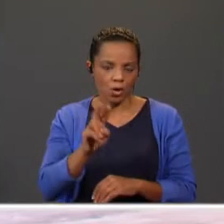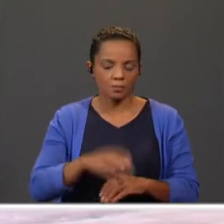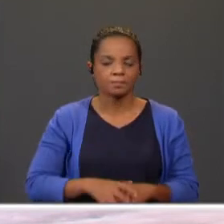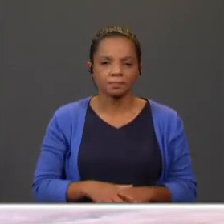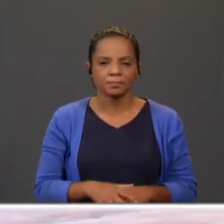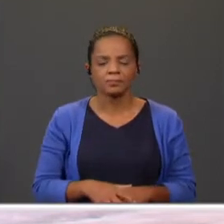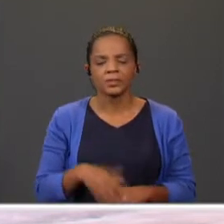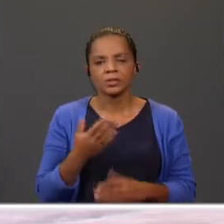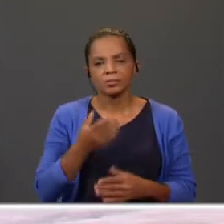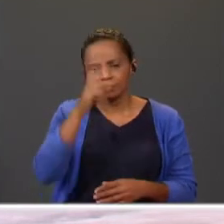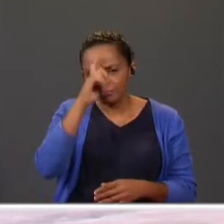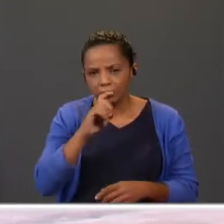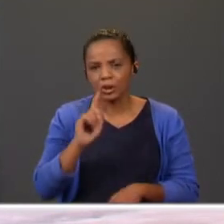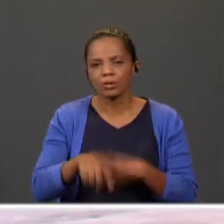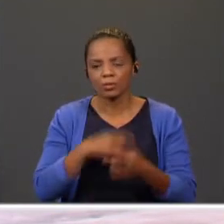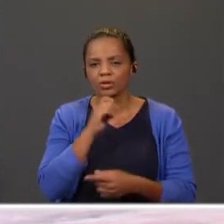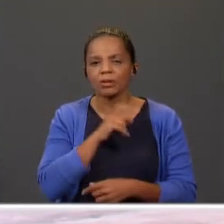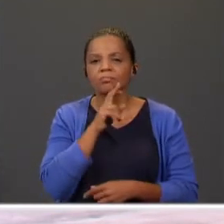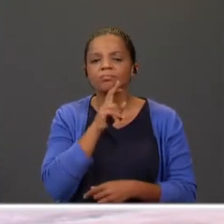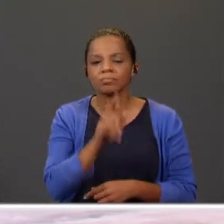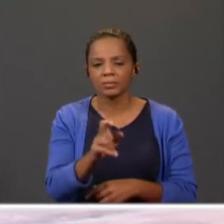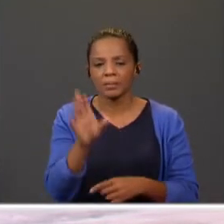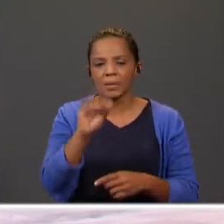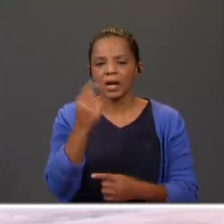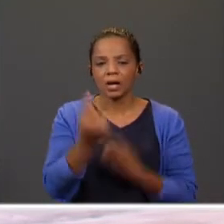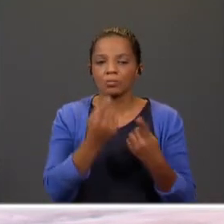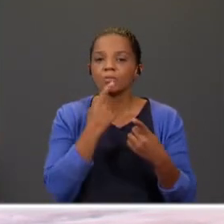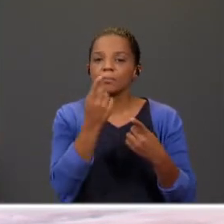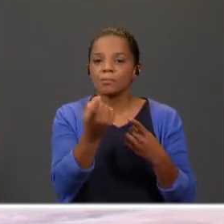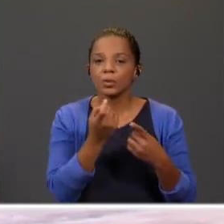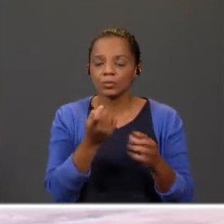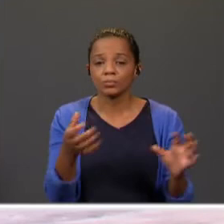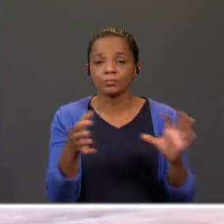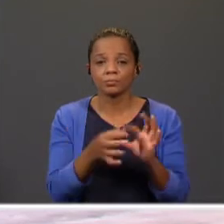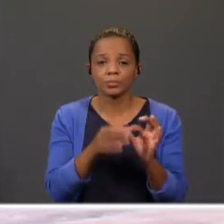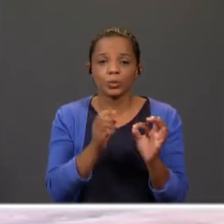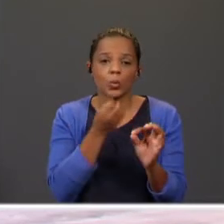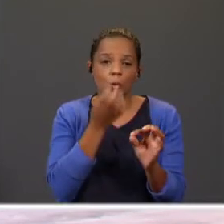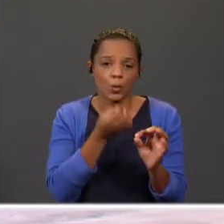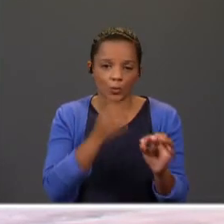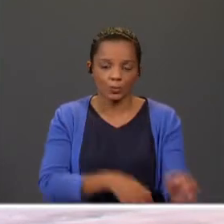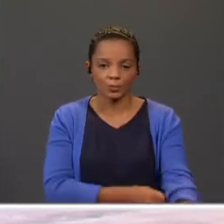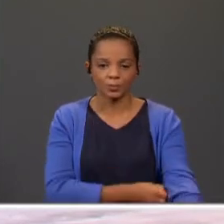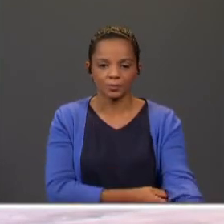vamos ver, só para relembrar, para depois conseguirmos responder a mais algumas questões sobre o nosso conto.